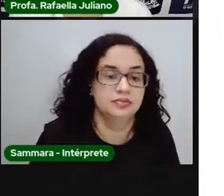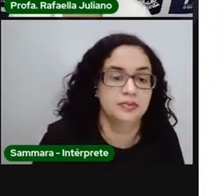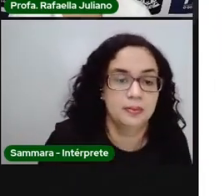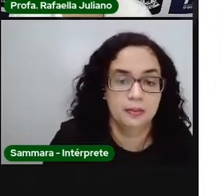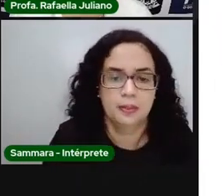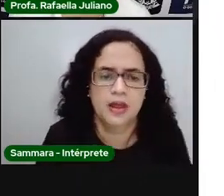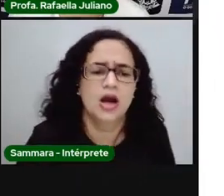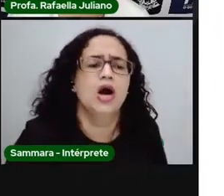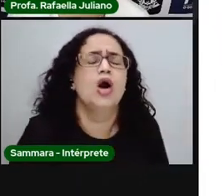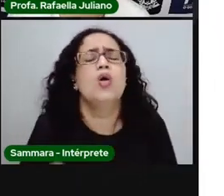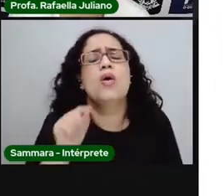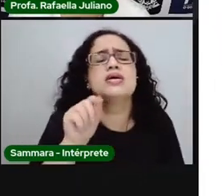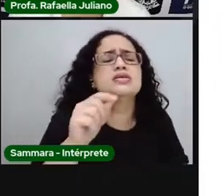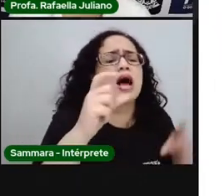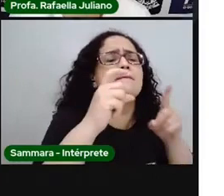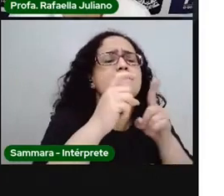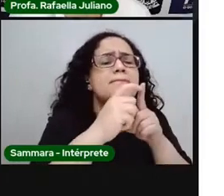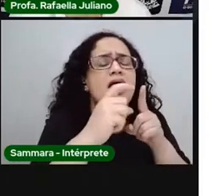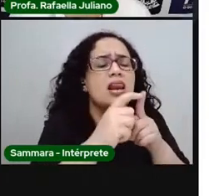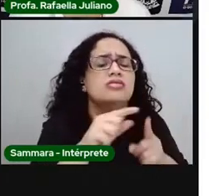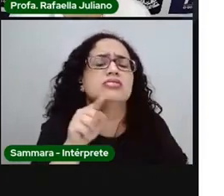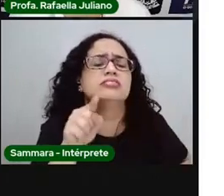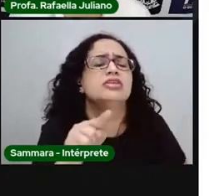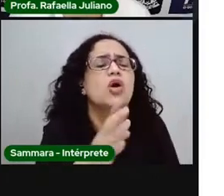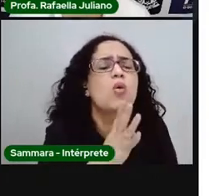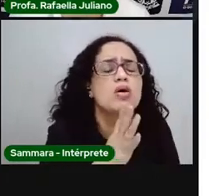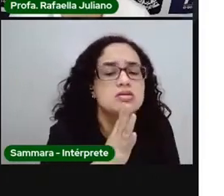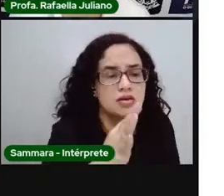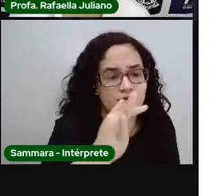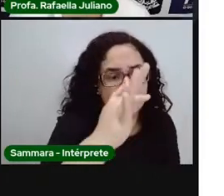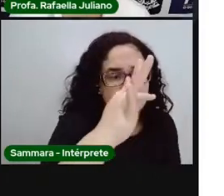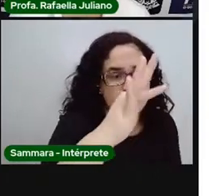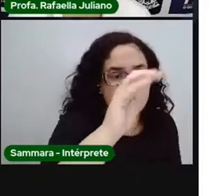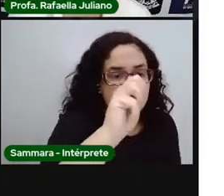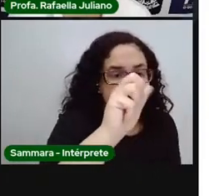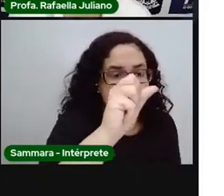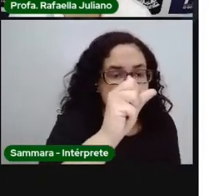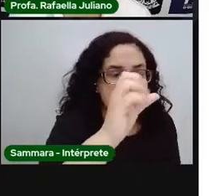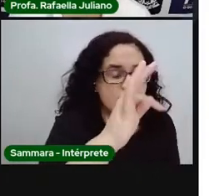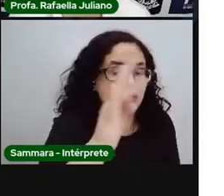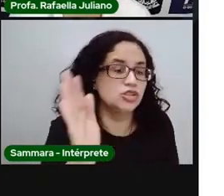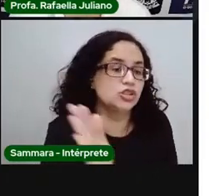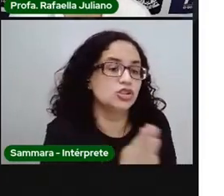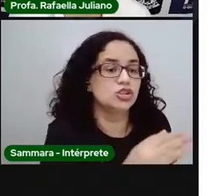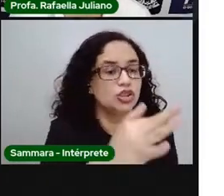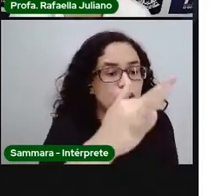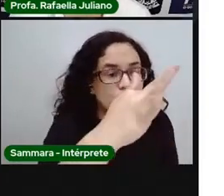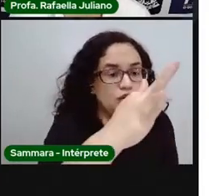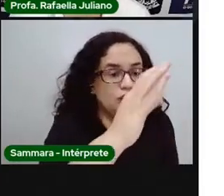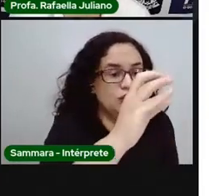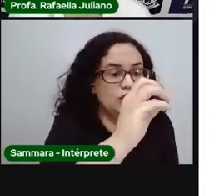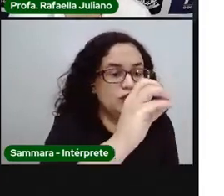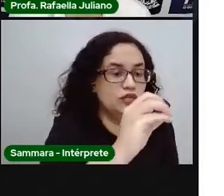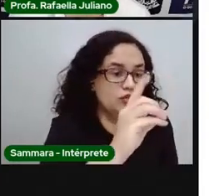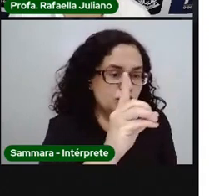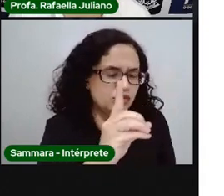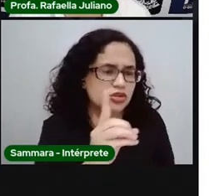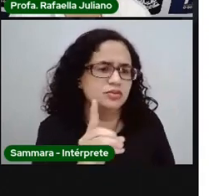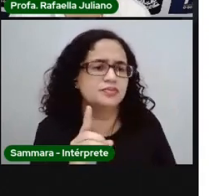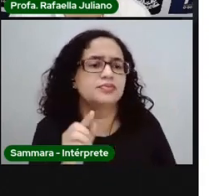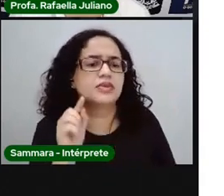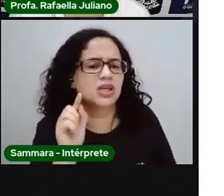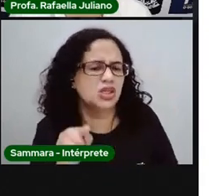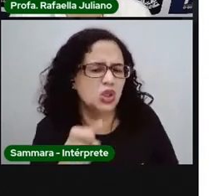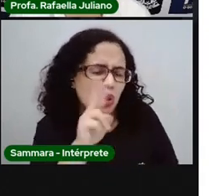E essa palavrinha aí, quem já ouviu fast food? O que significa fast food? Quem